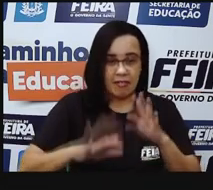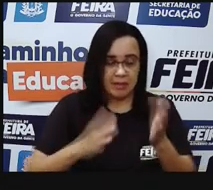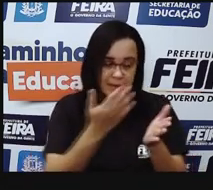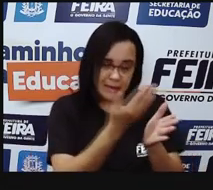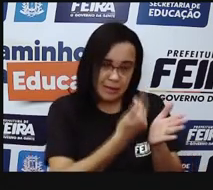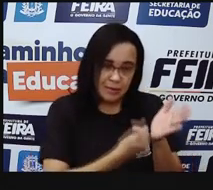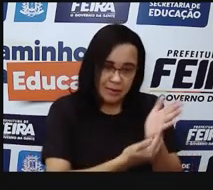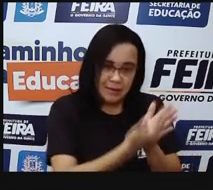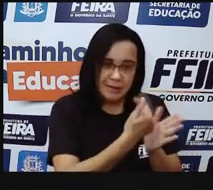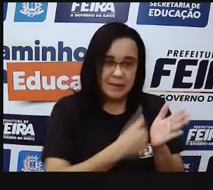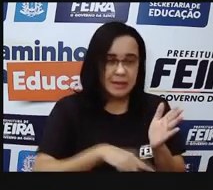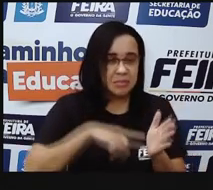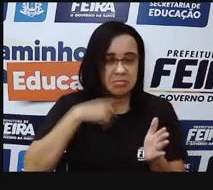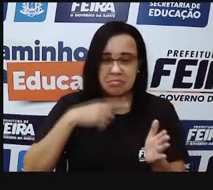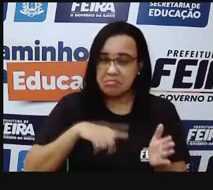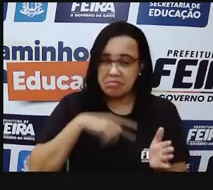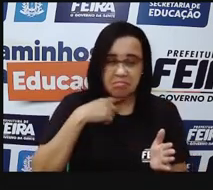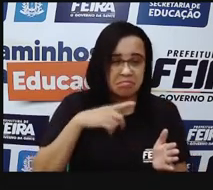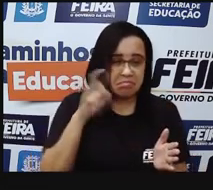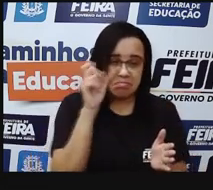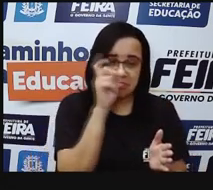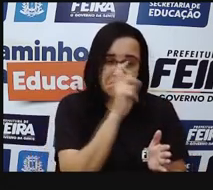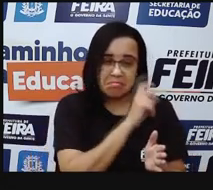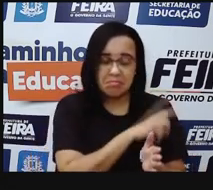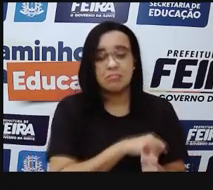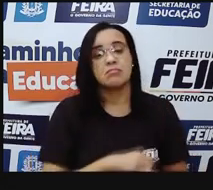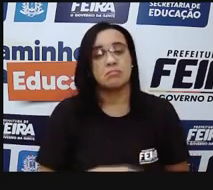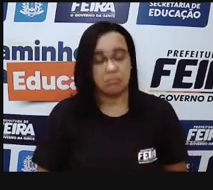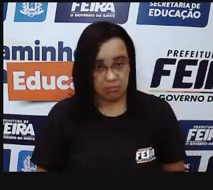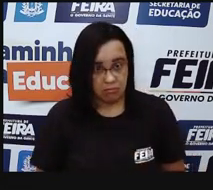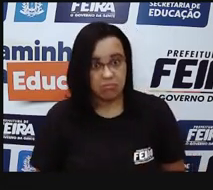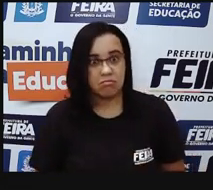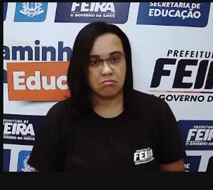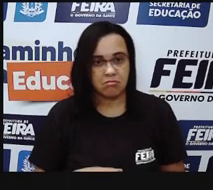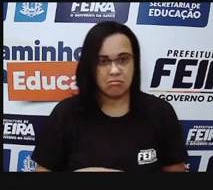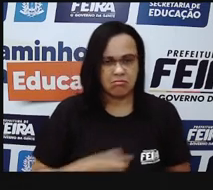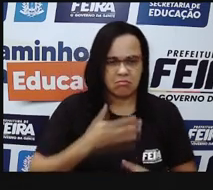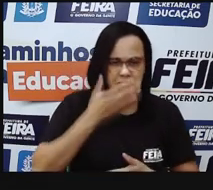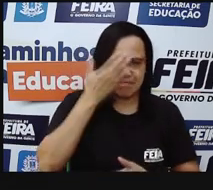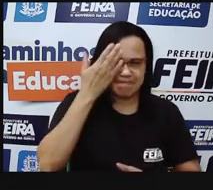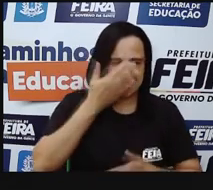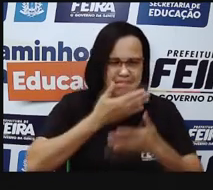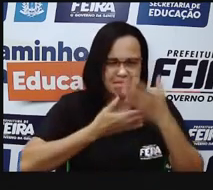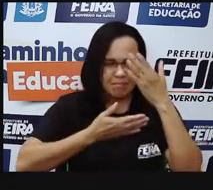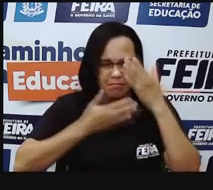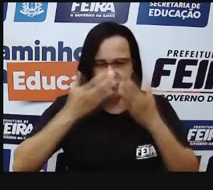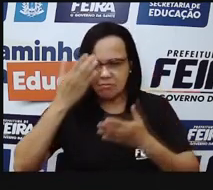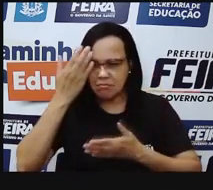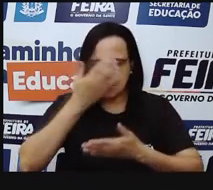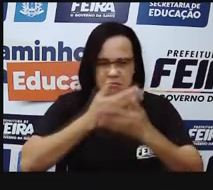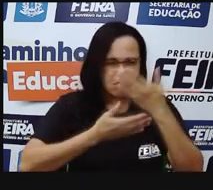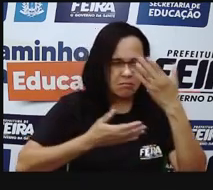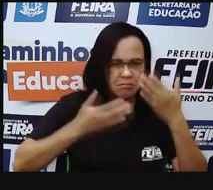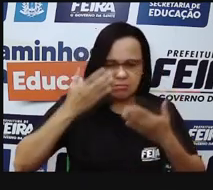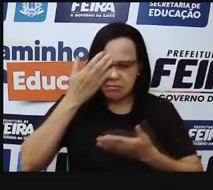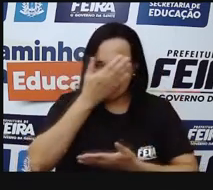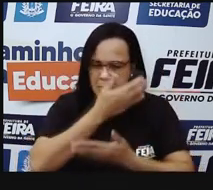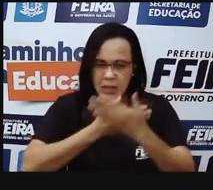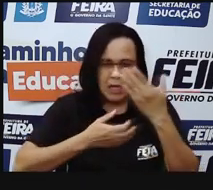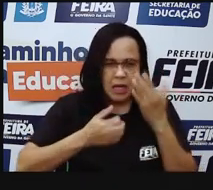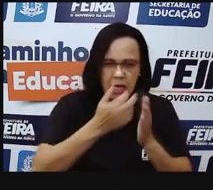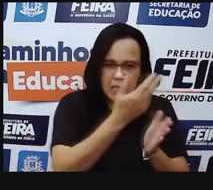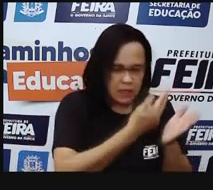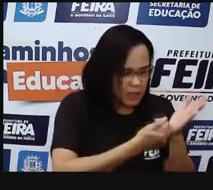Quando a pessoa tem astigmatismo, ela tem vários pontos totais. Então, é como se formassem várias imagens ao mesmo